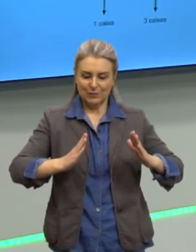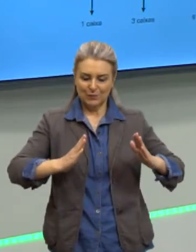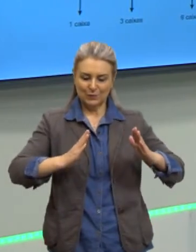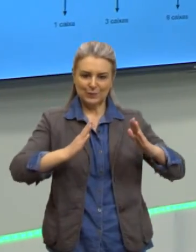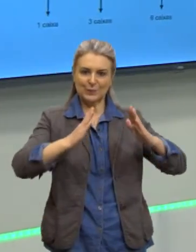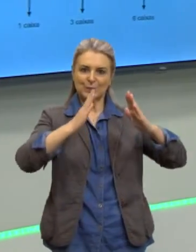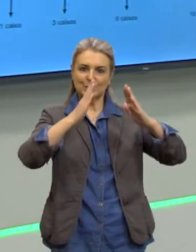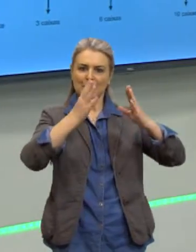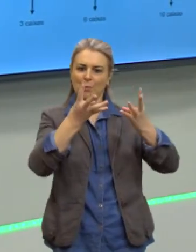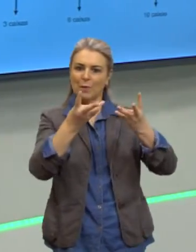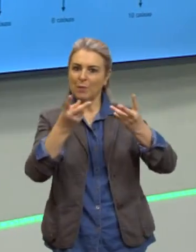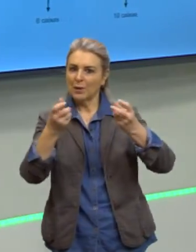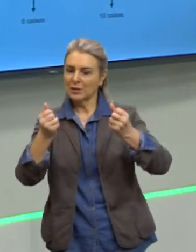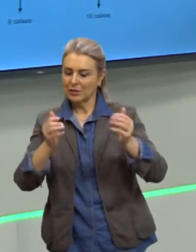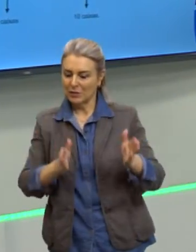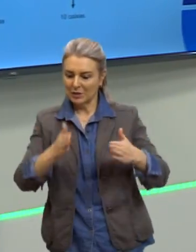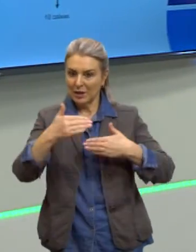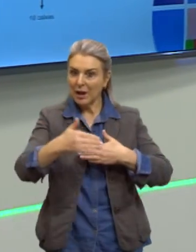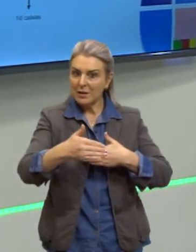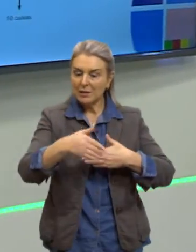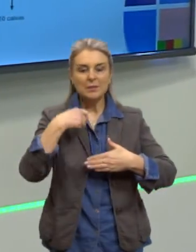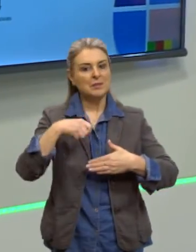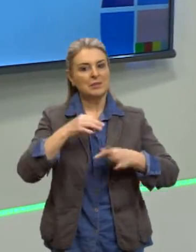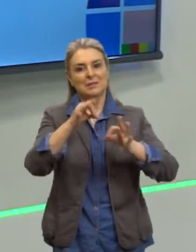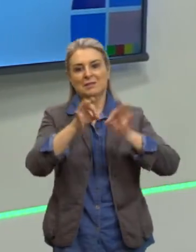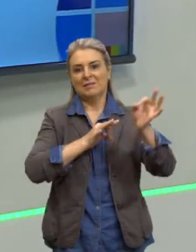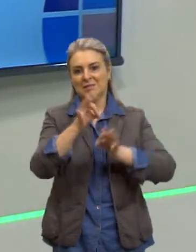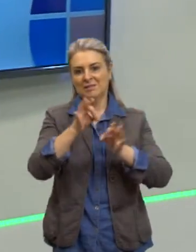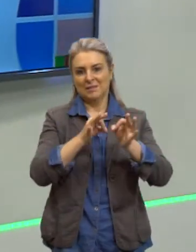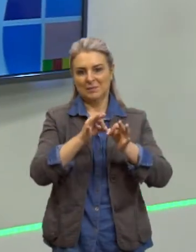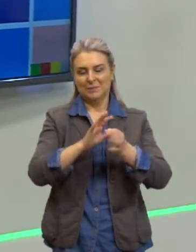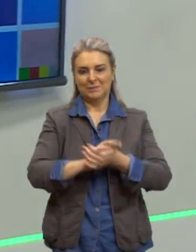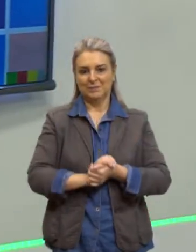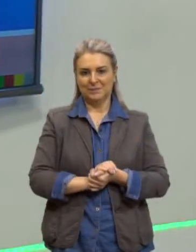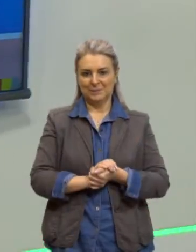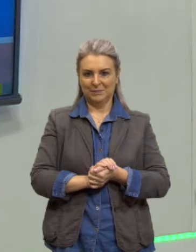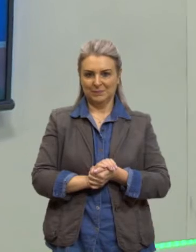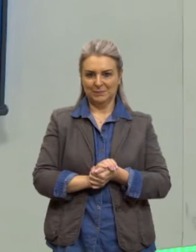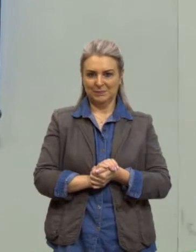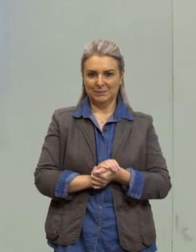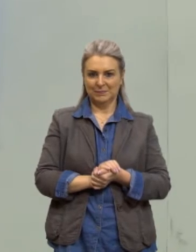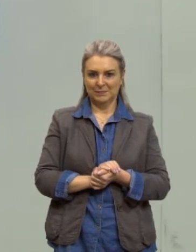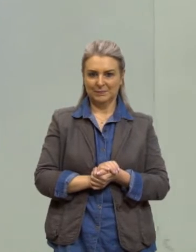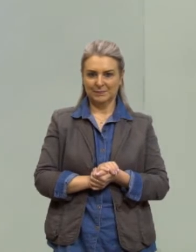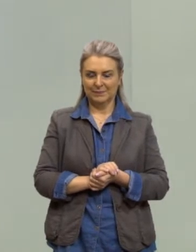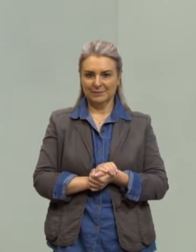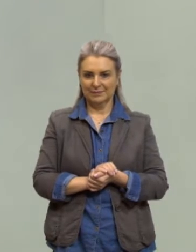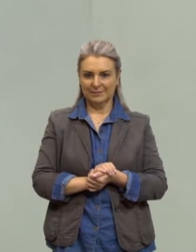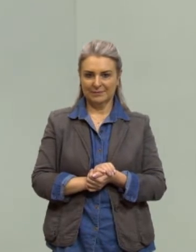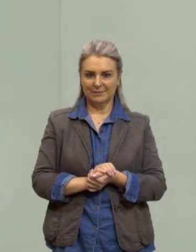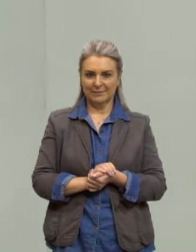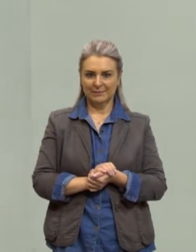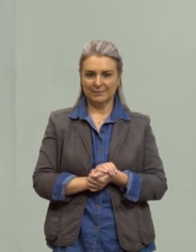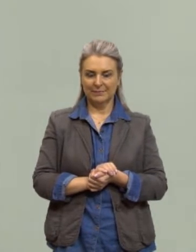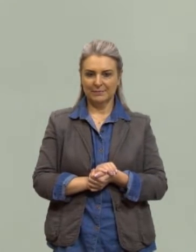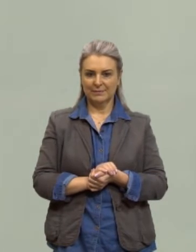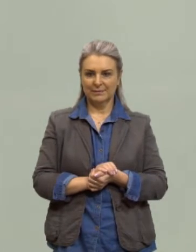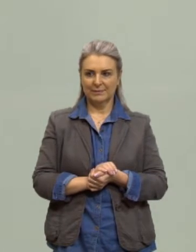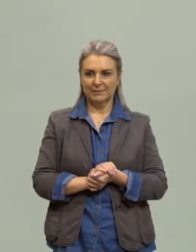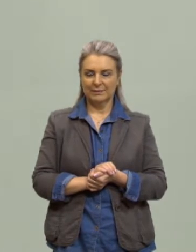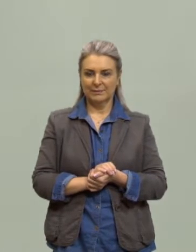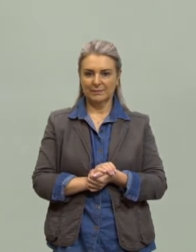quantidade de caixas e a pessoa tem que empilhar essas caixas. Certo? Vamos lá.